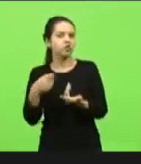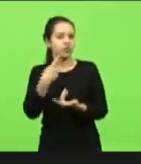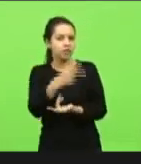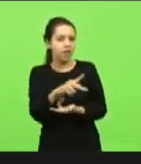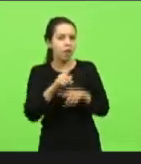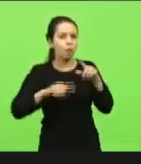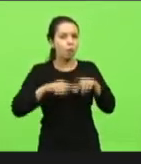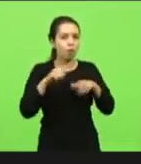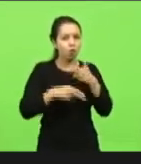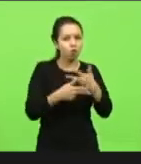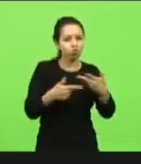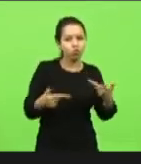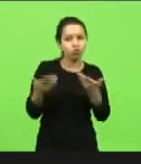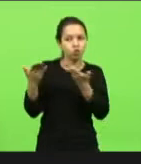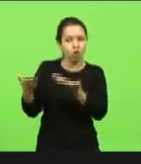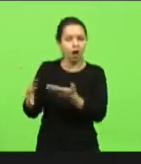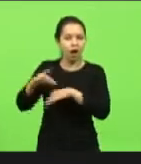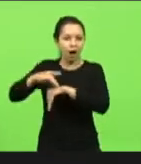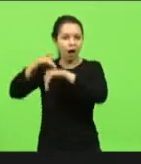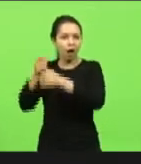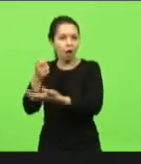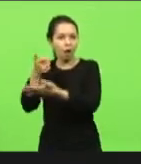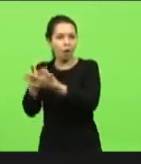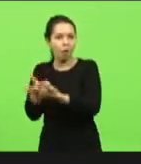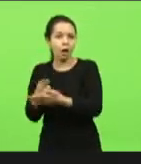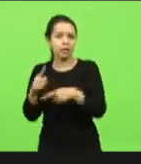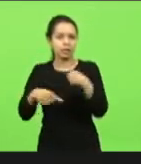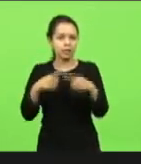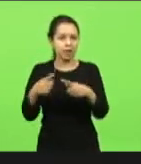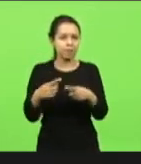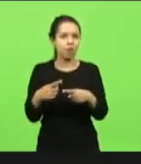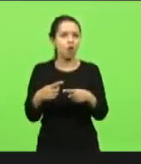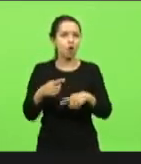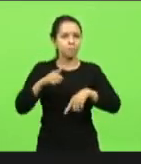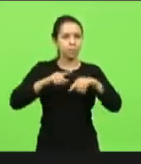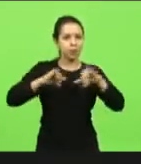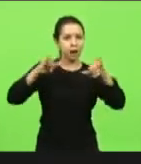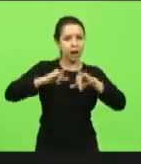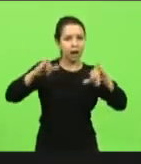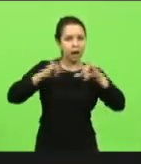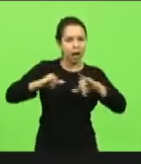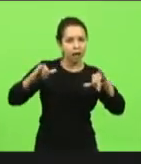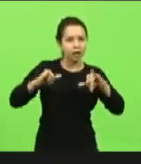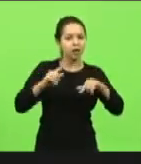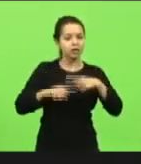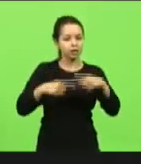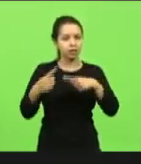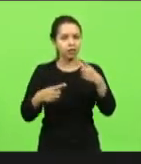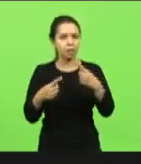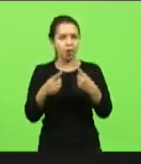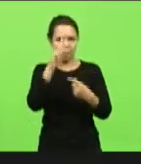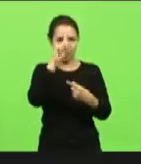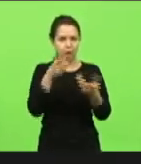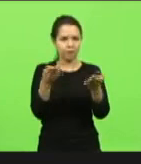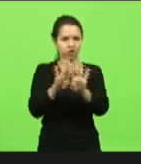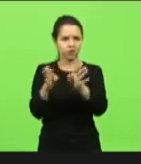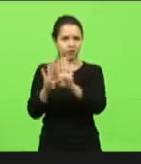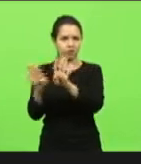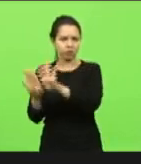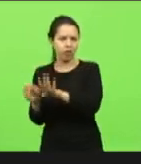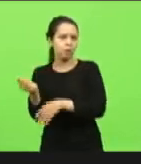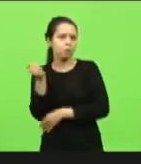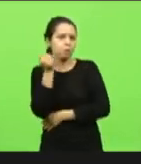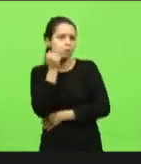açougue e depois vai pra rádio sentar lá dentro em vez de fazer propaganda do teu produto tão mandando fechar tudo essa merda cara de pau